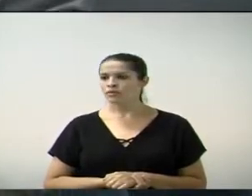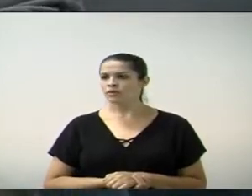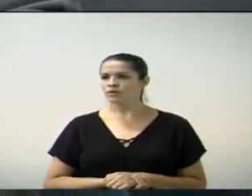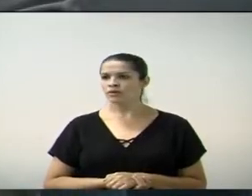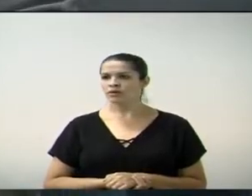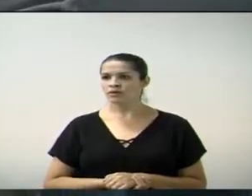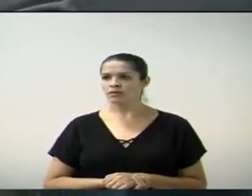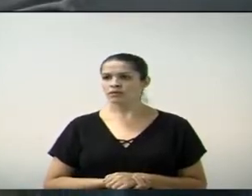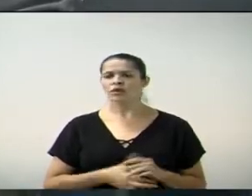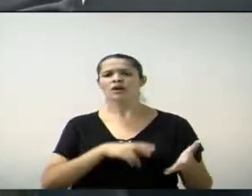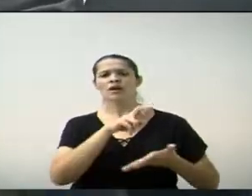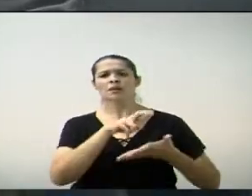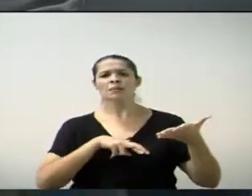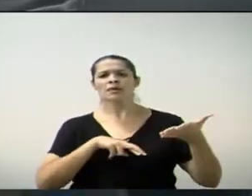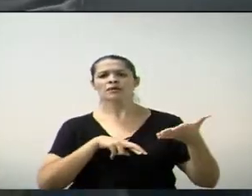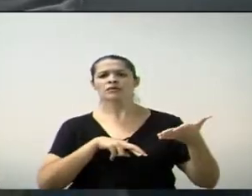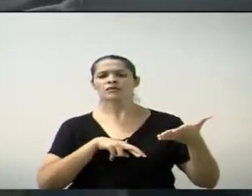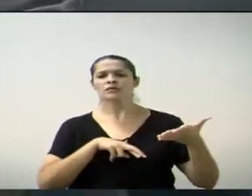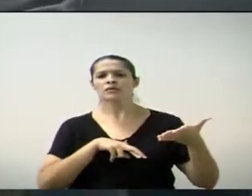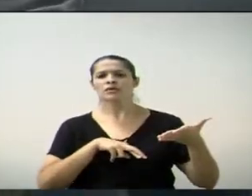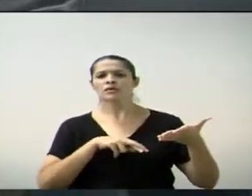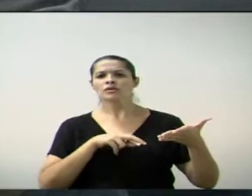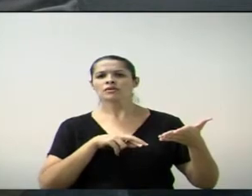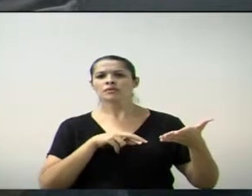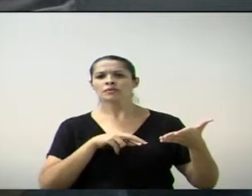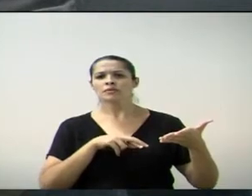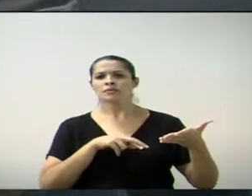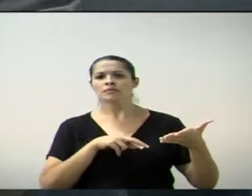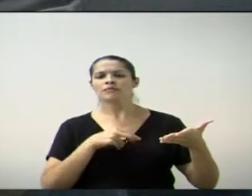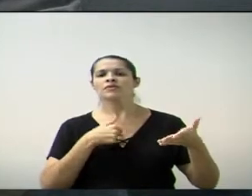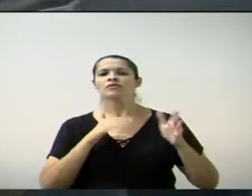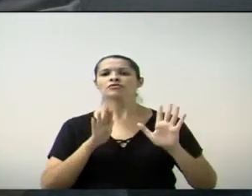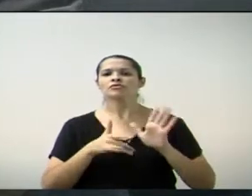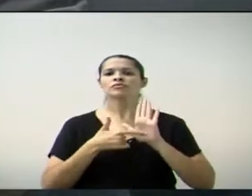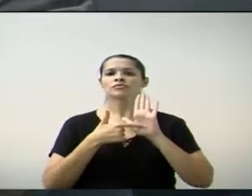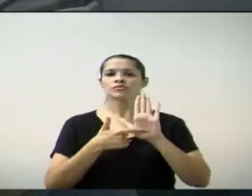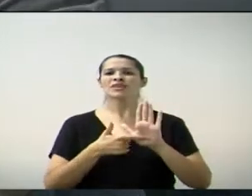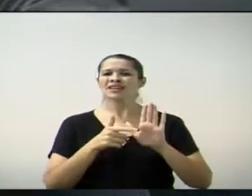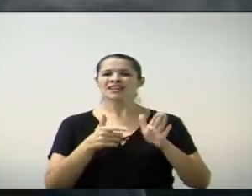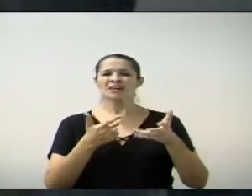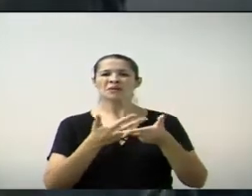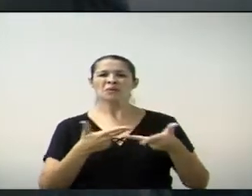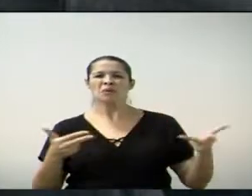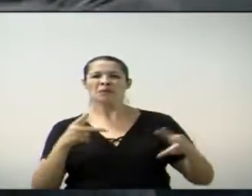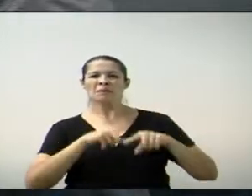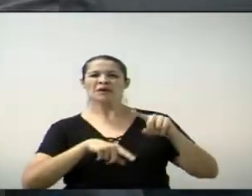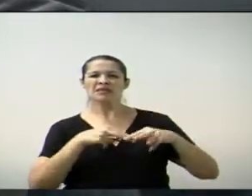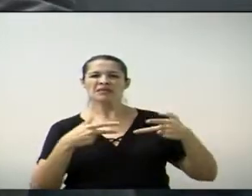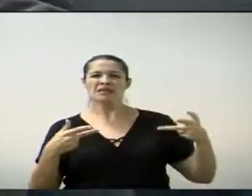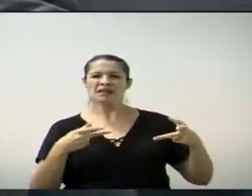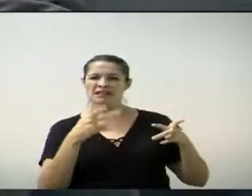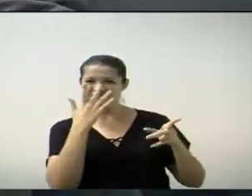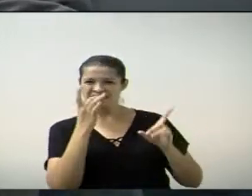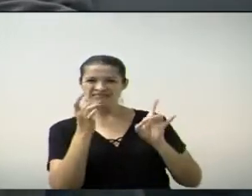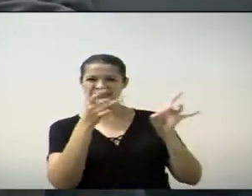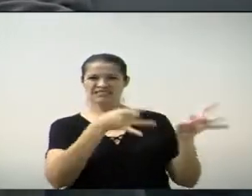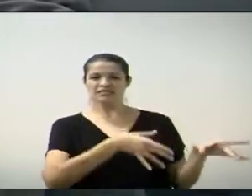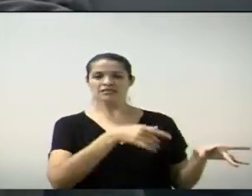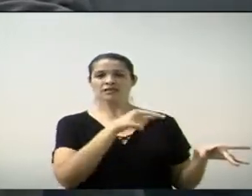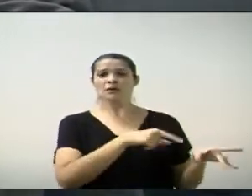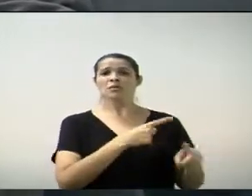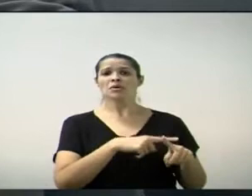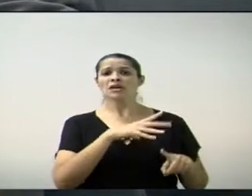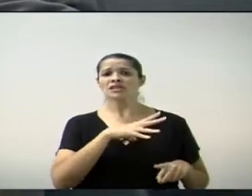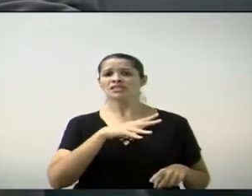meu requerimento referente ao plano de gerenciamento de resíduos sólidos. Hoje, a nossa cidade se encontra